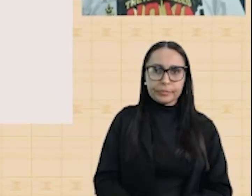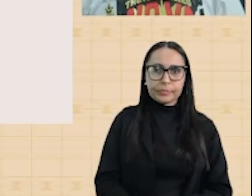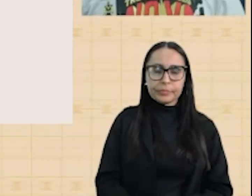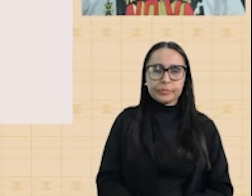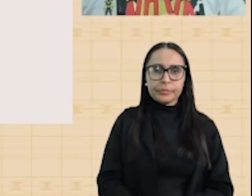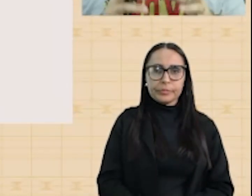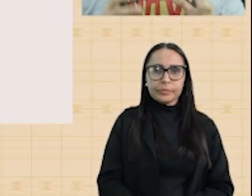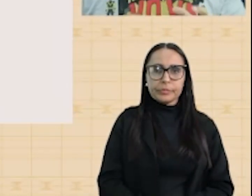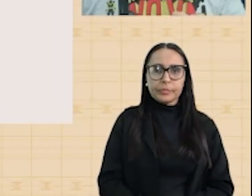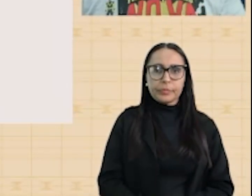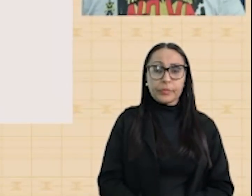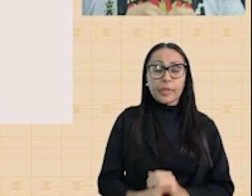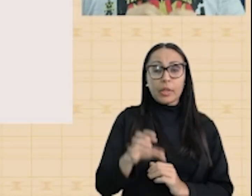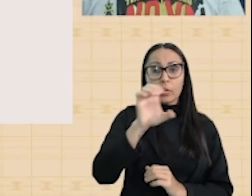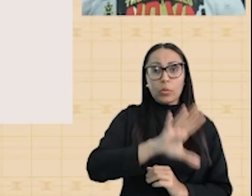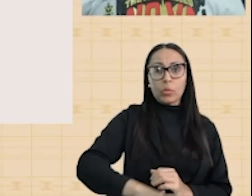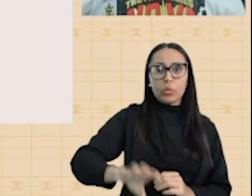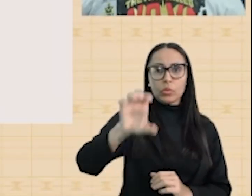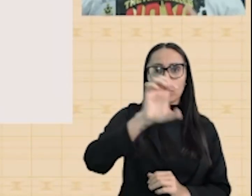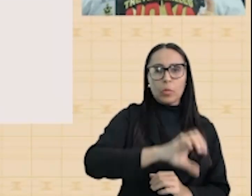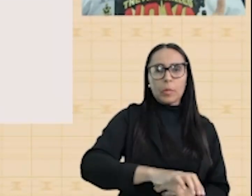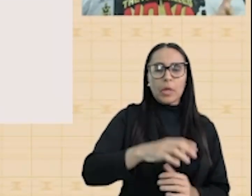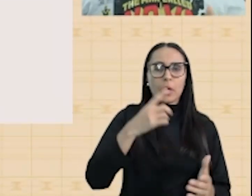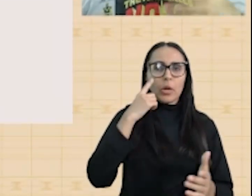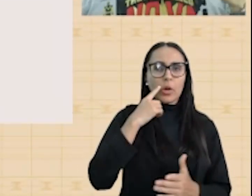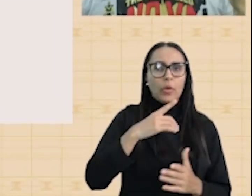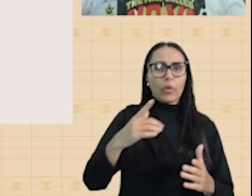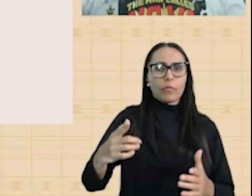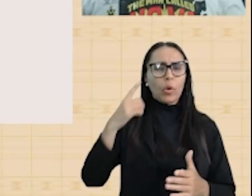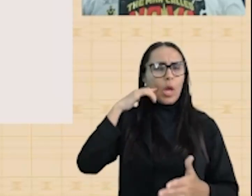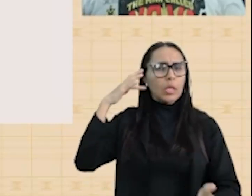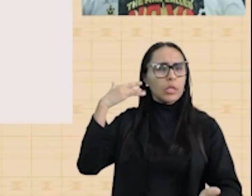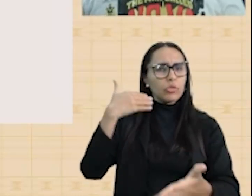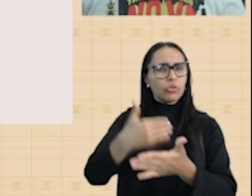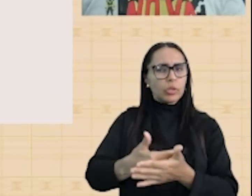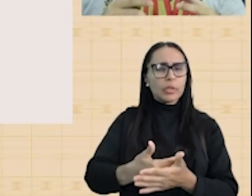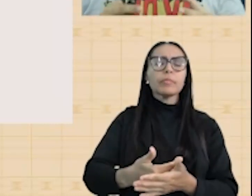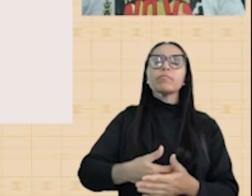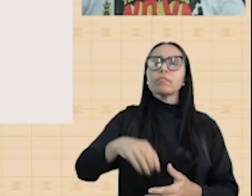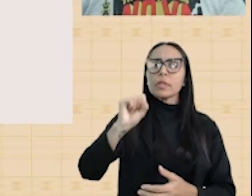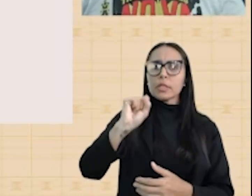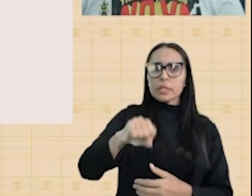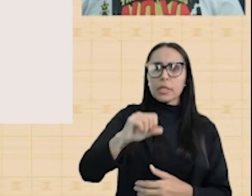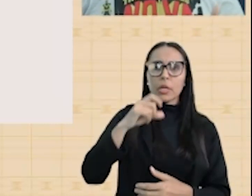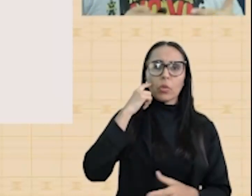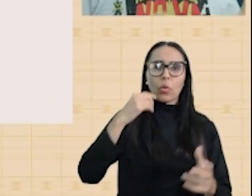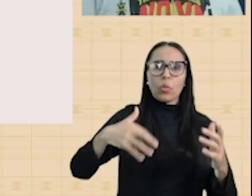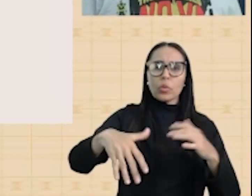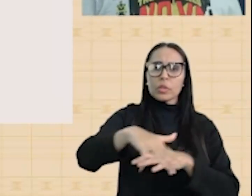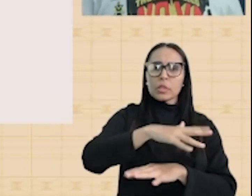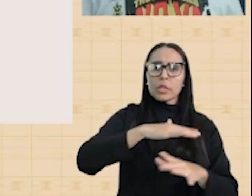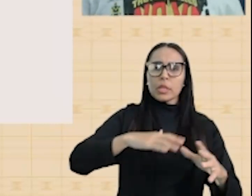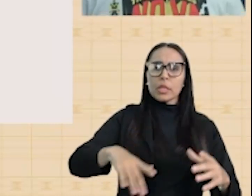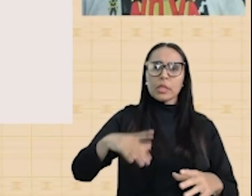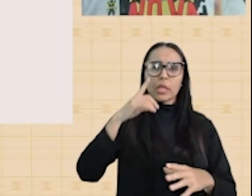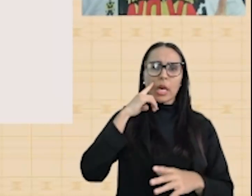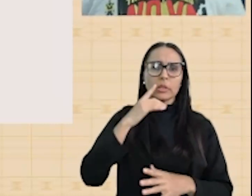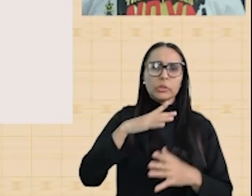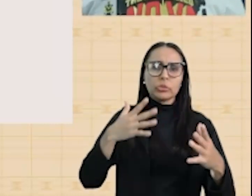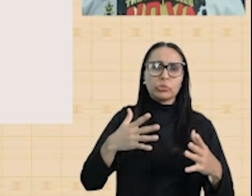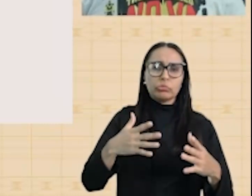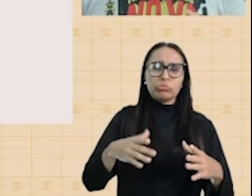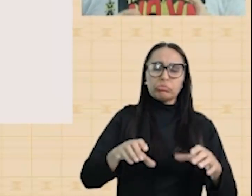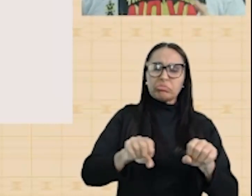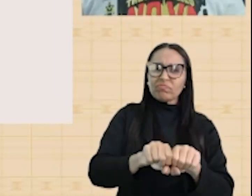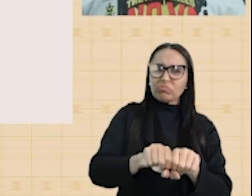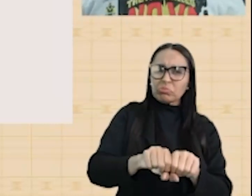indireta. A Europa foi particularmente atingida, mais uma vez, com cidades inteiras destruídas e